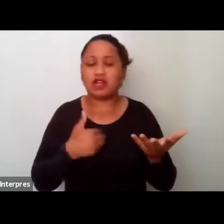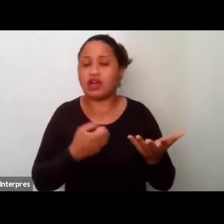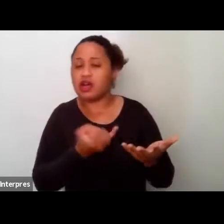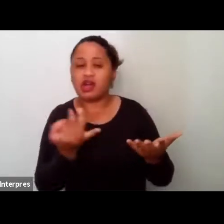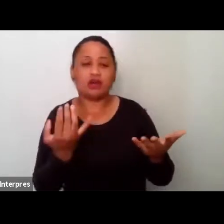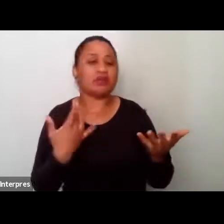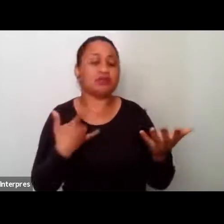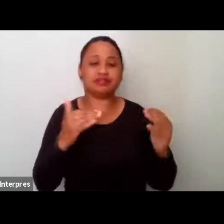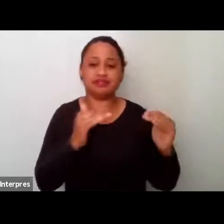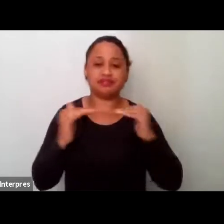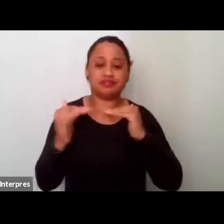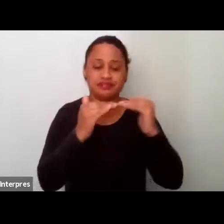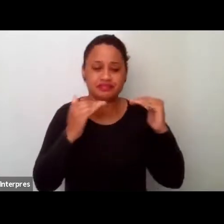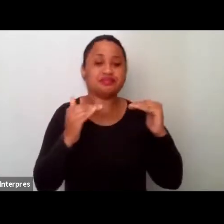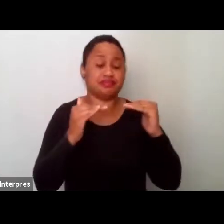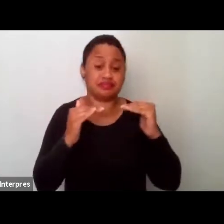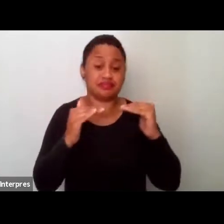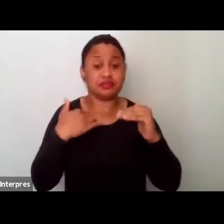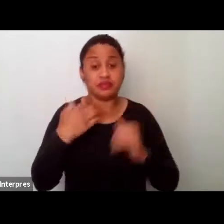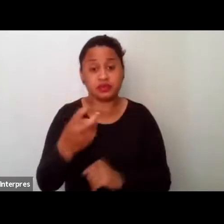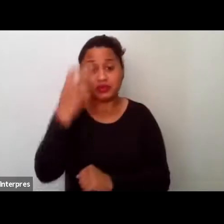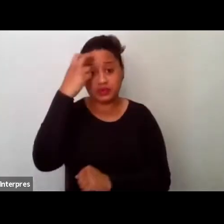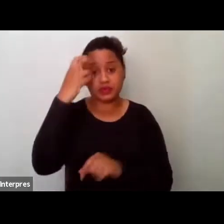culturais e suas fronteiras